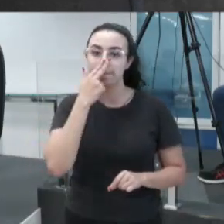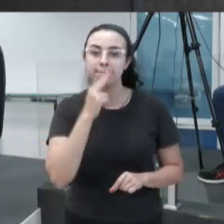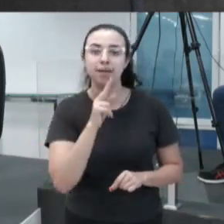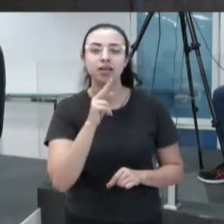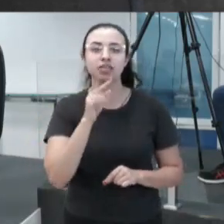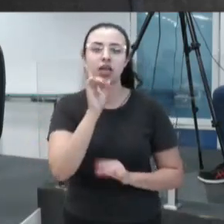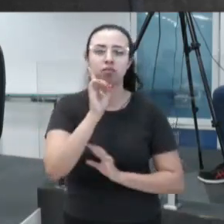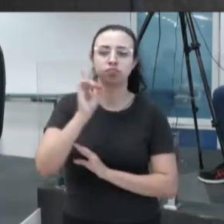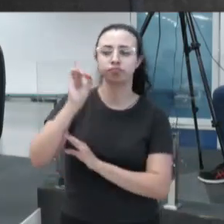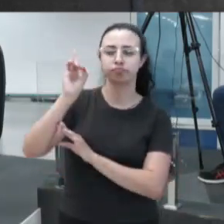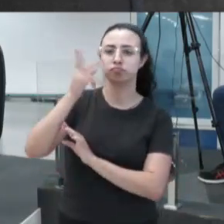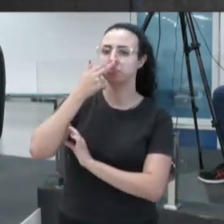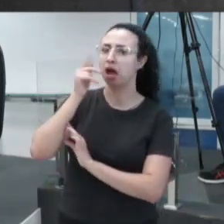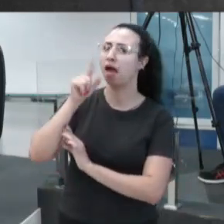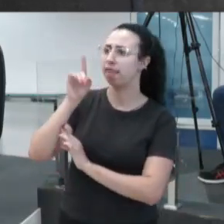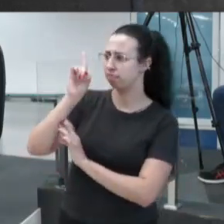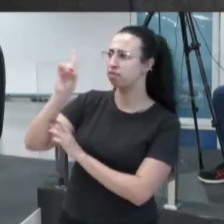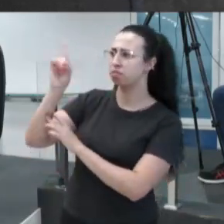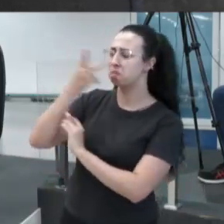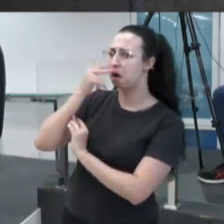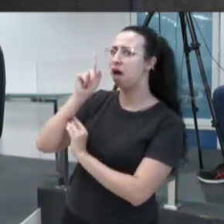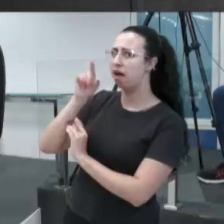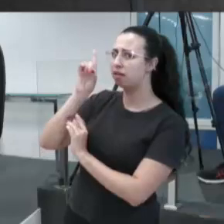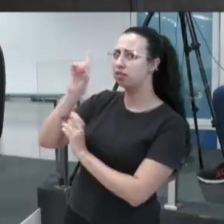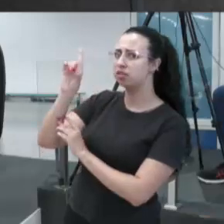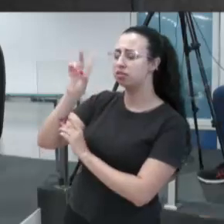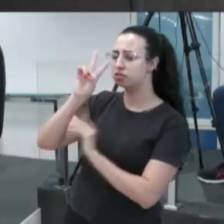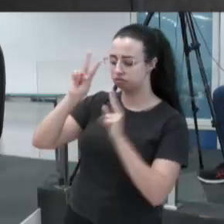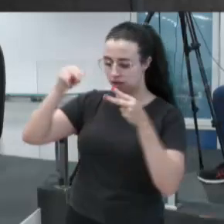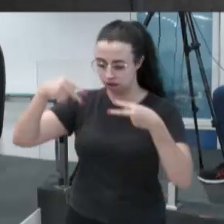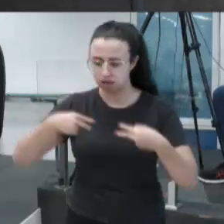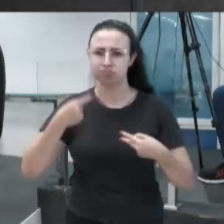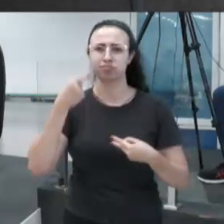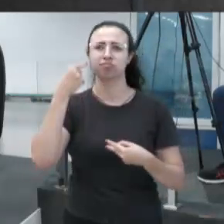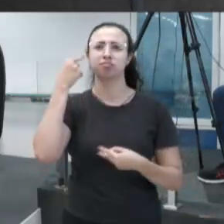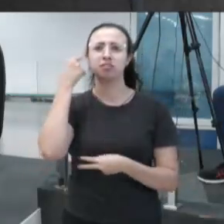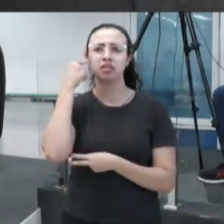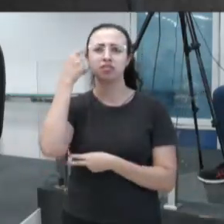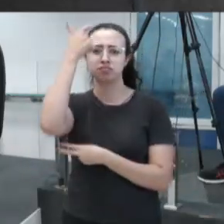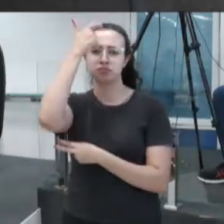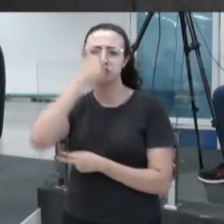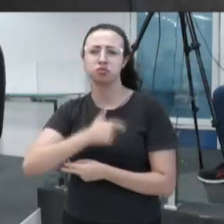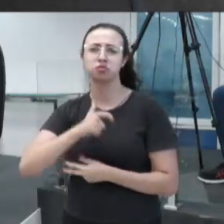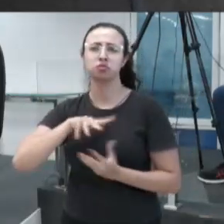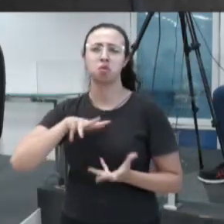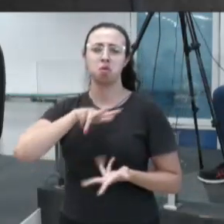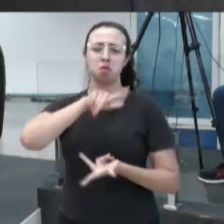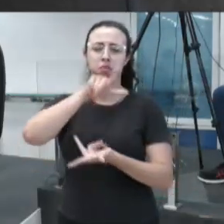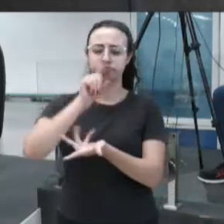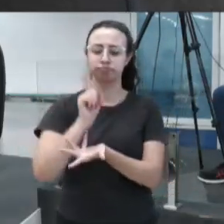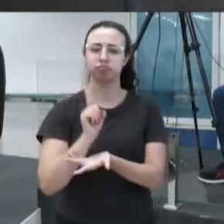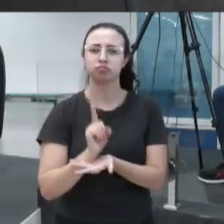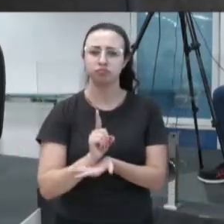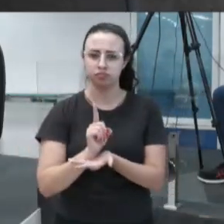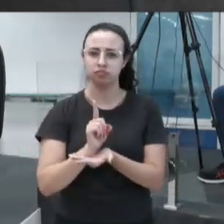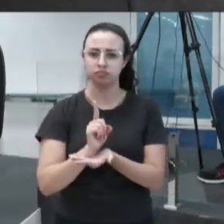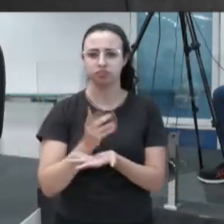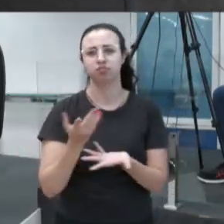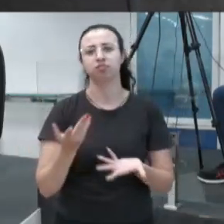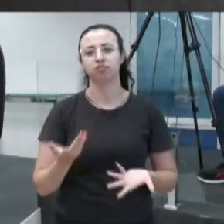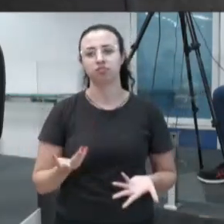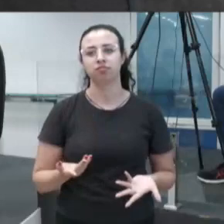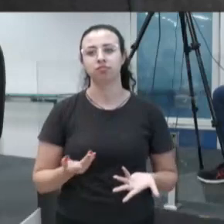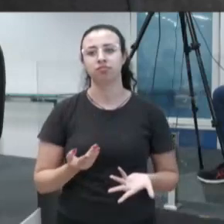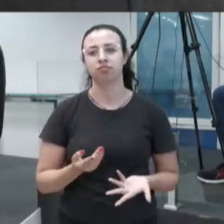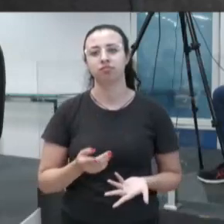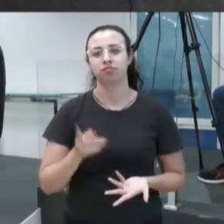Aliás, tem hora que eu acho que ele é Deus. Que ele olha para o próprio umbigo e pensa, eu sou o centro do universo. Coisa característica de